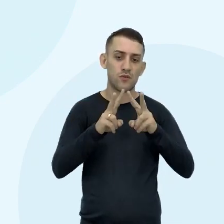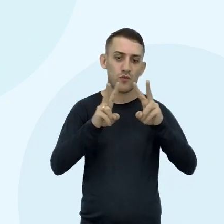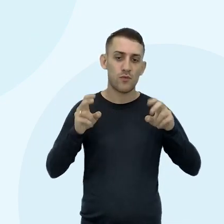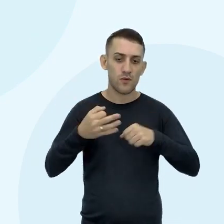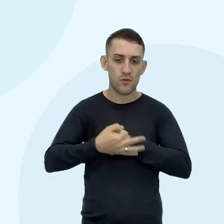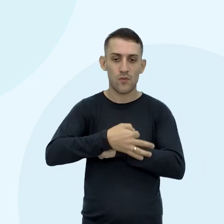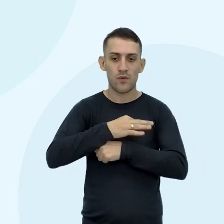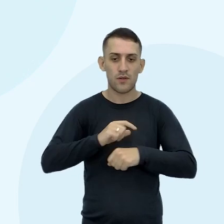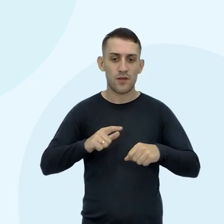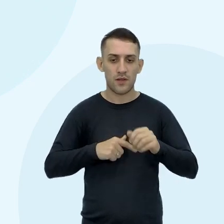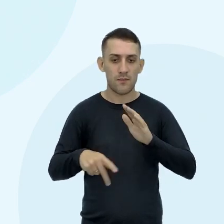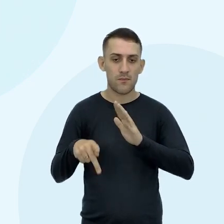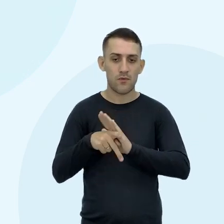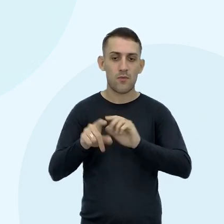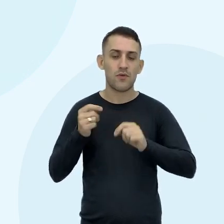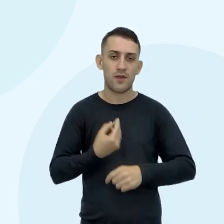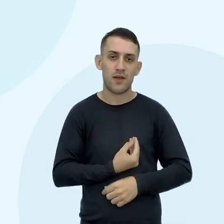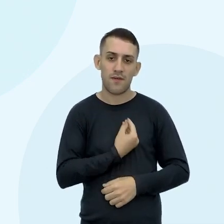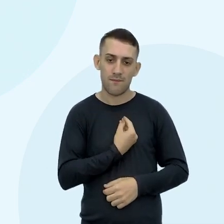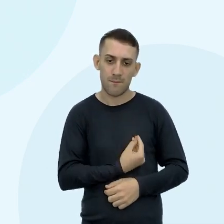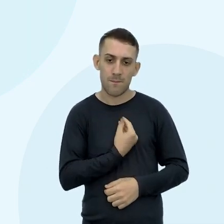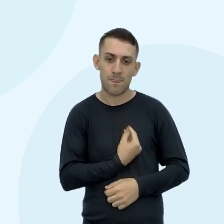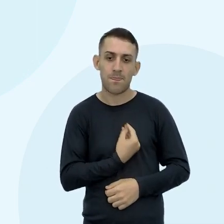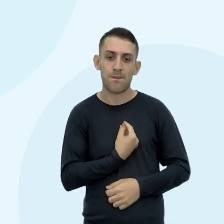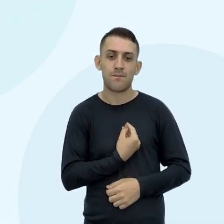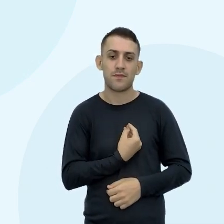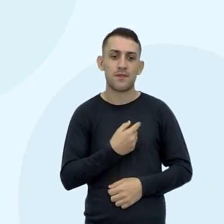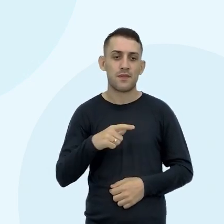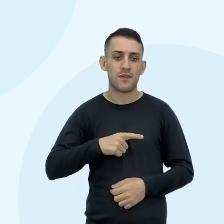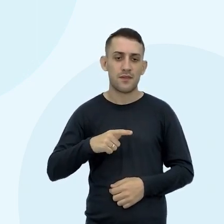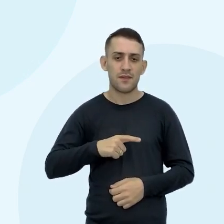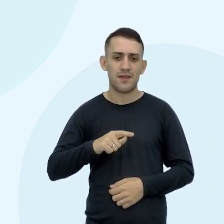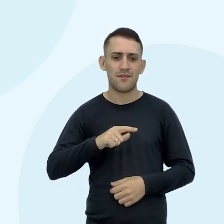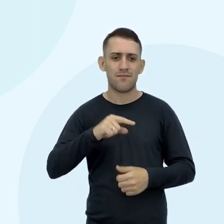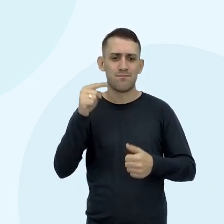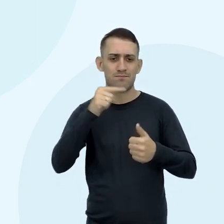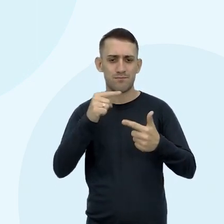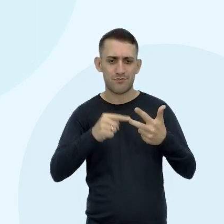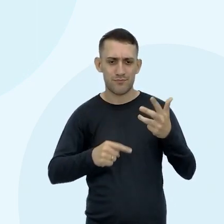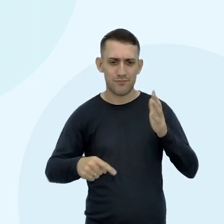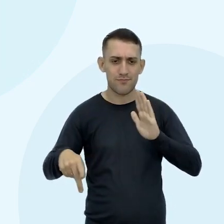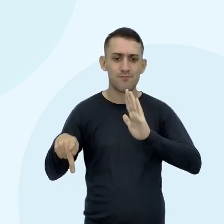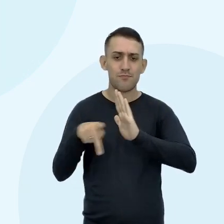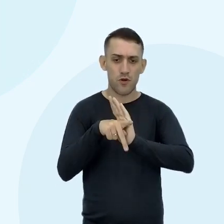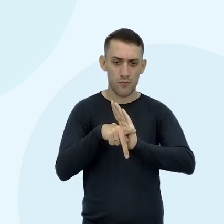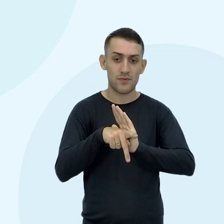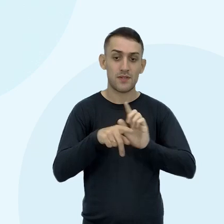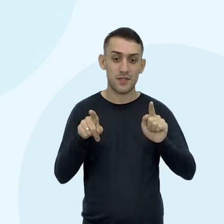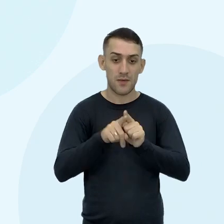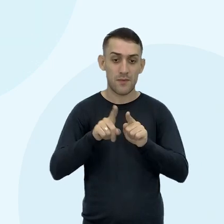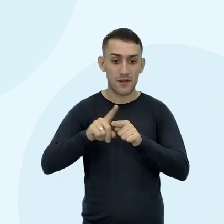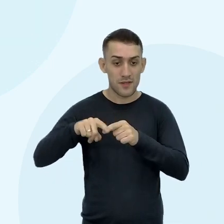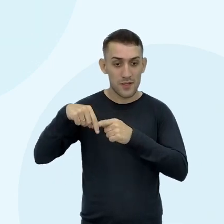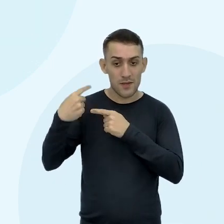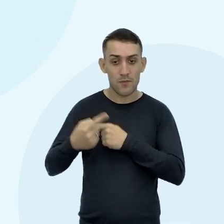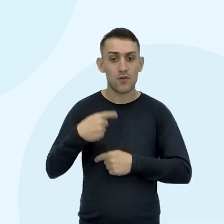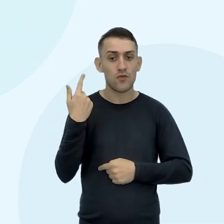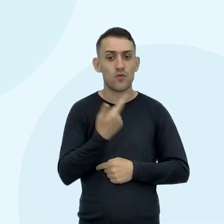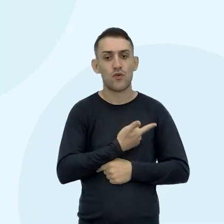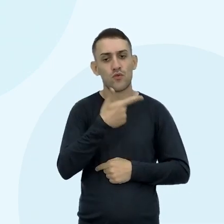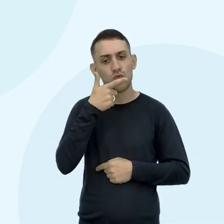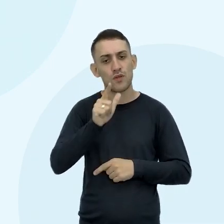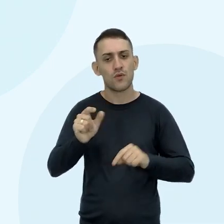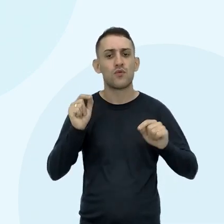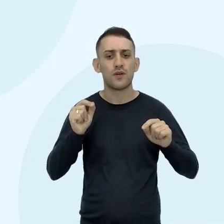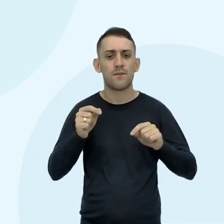os átomos Que compõem a vida Nesse sentido Carbono, hidrogênio, oxigênio Nitrogênio e fósforo E geralmente é o que a gente Vai buscar